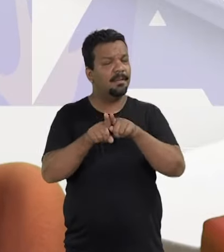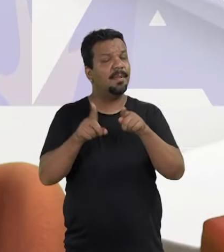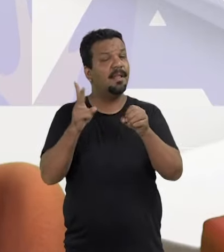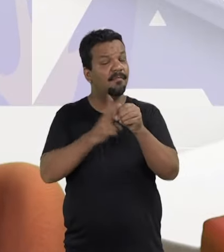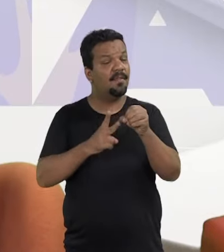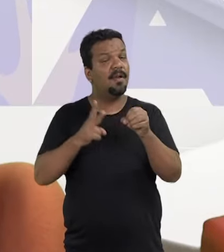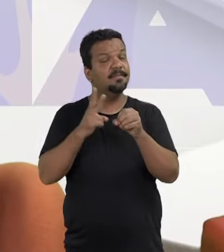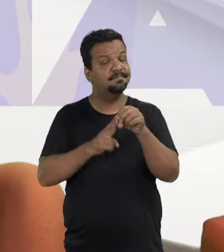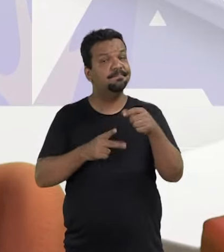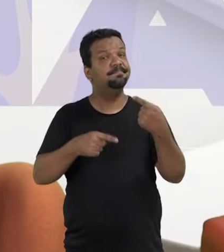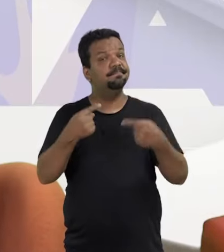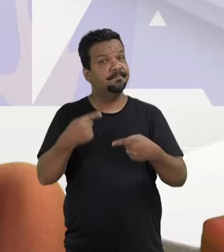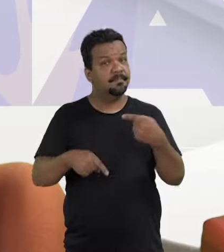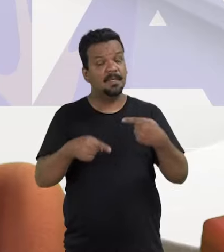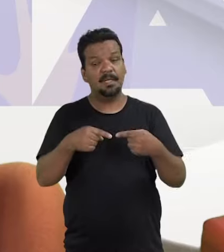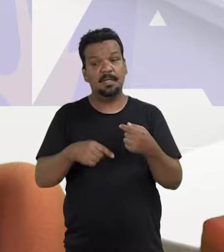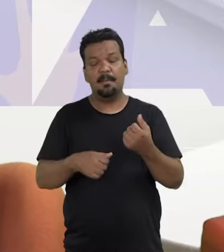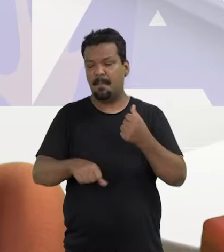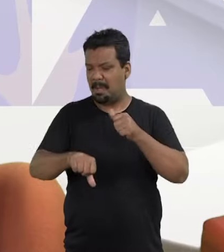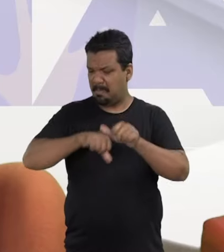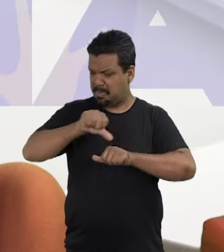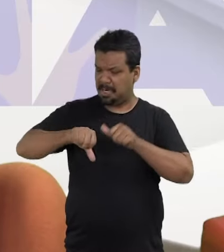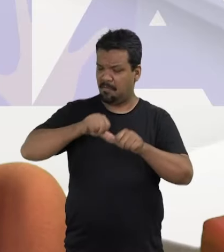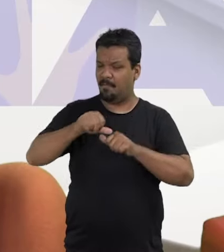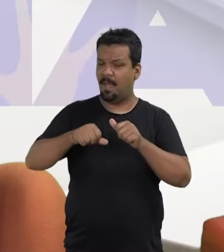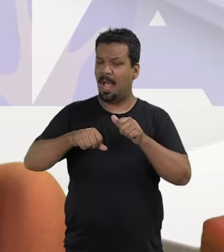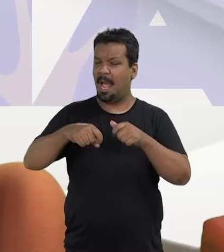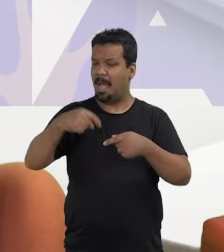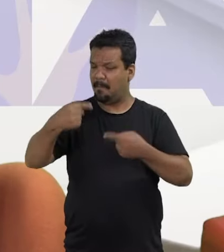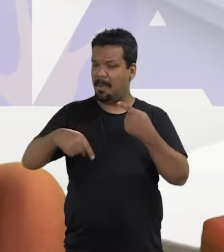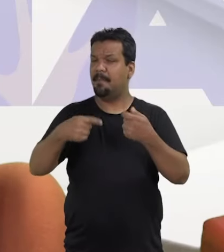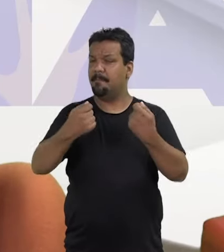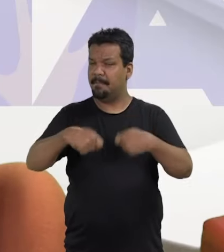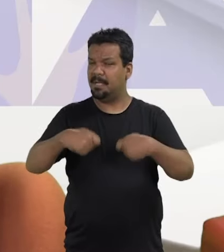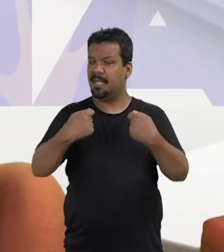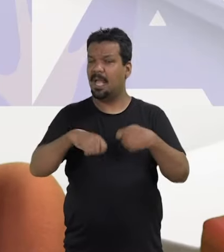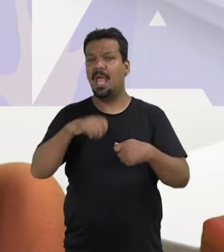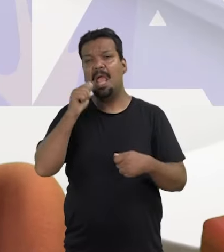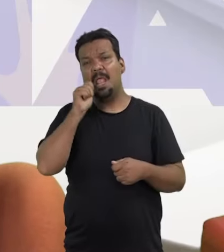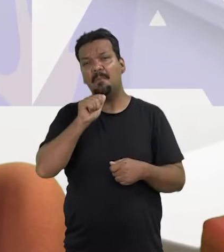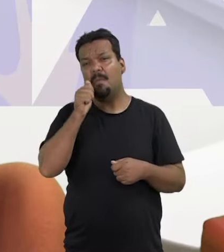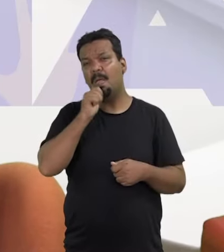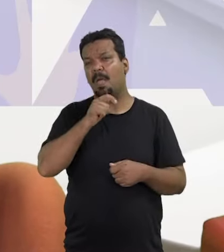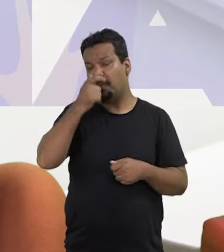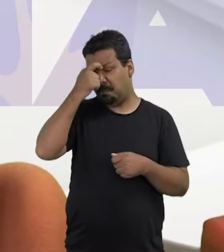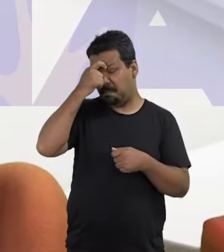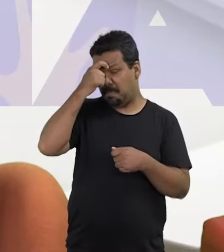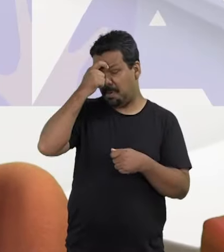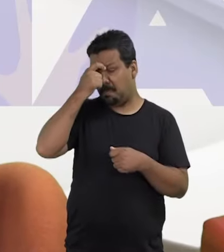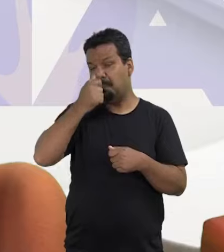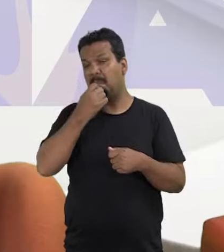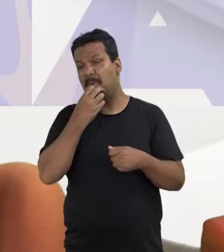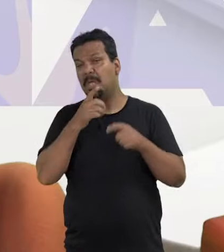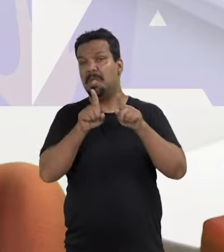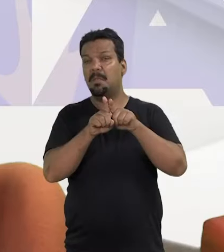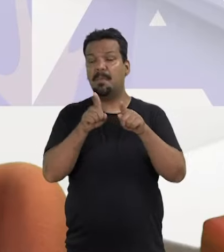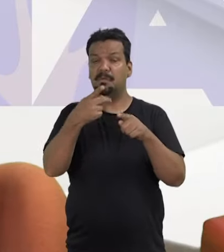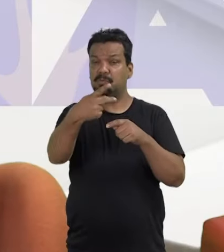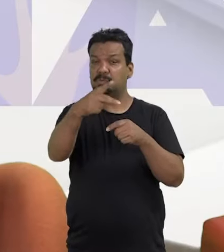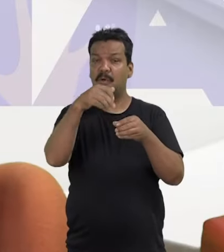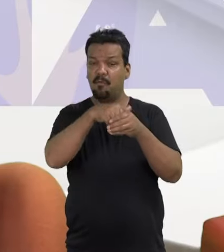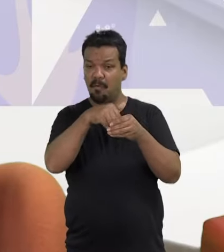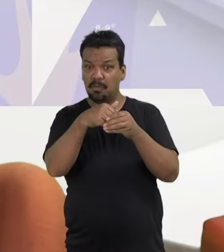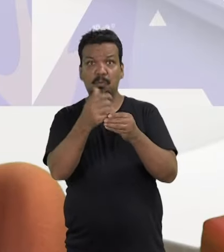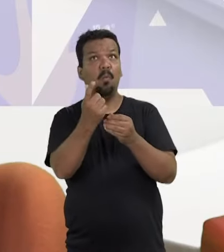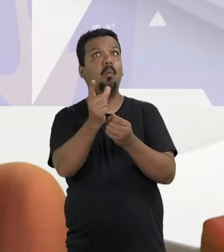barreiras e da violência política. Para transformar a política, precisamos de mulheres conscientes do